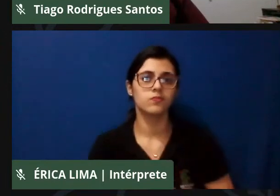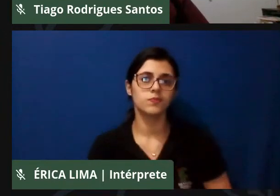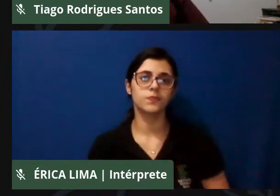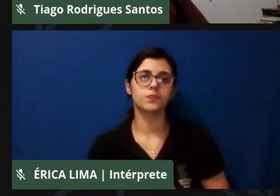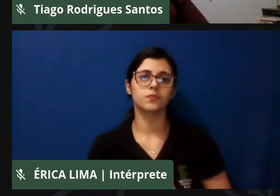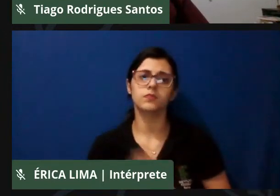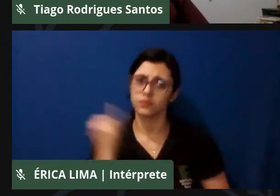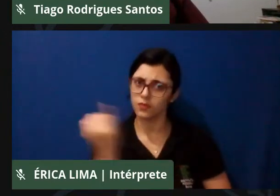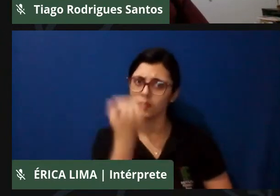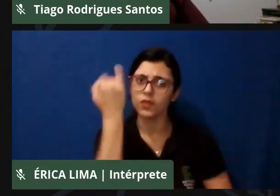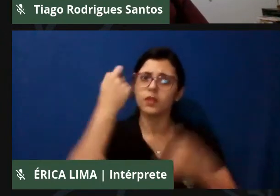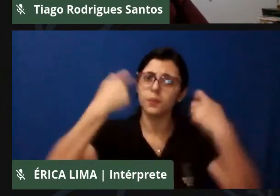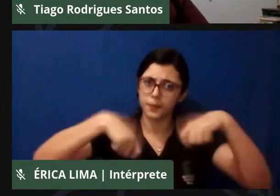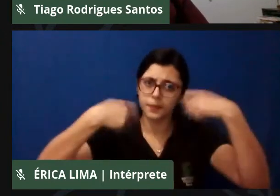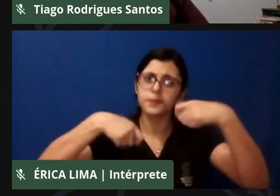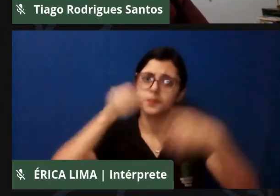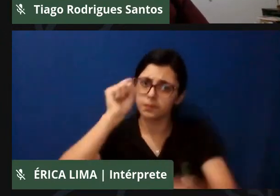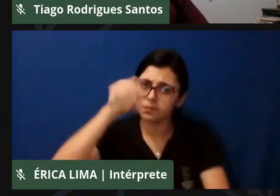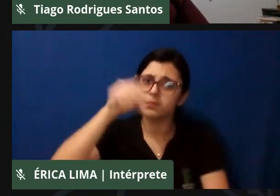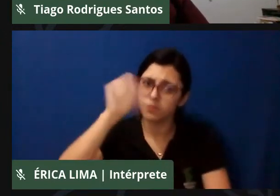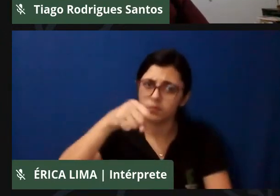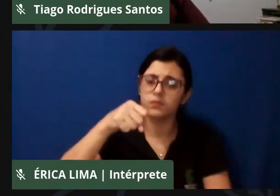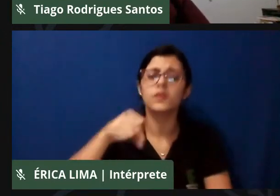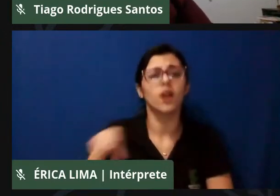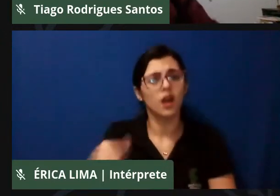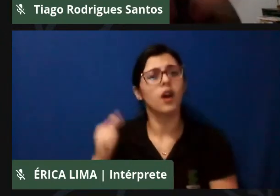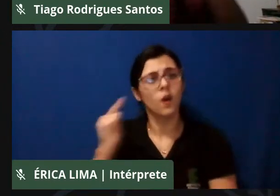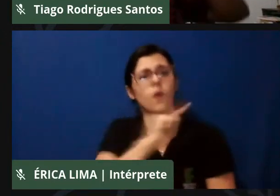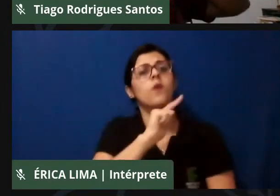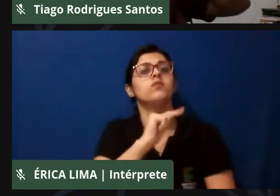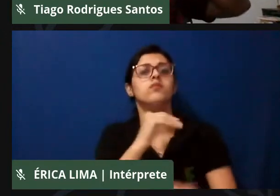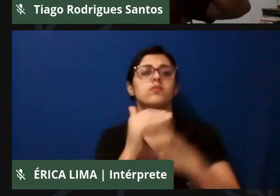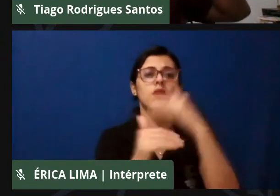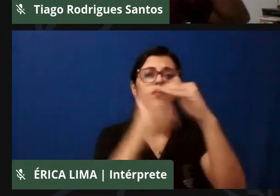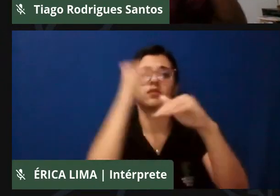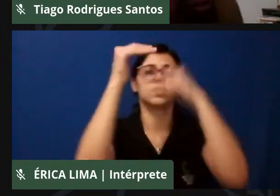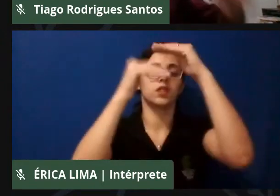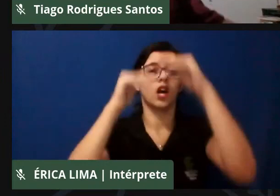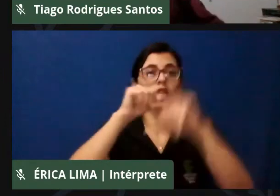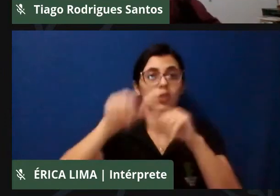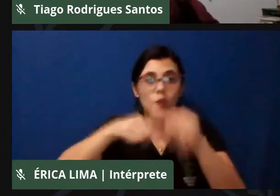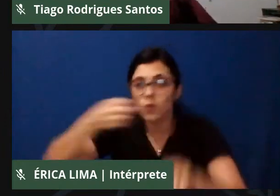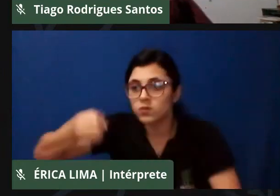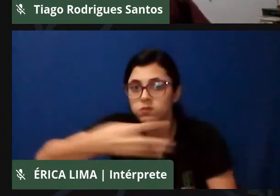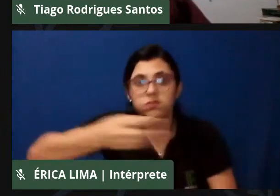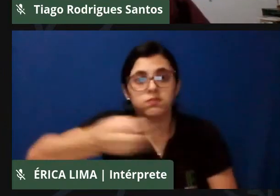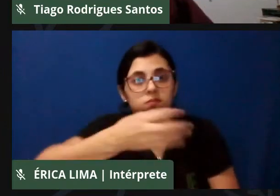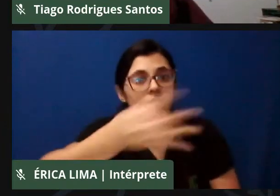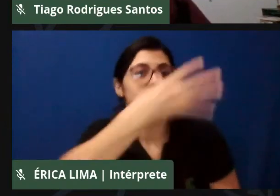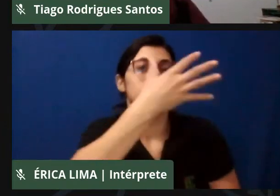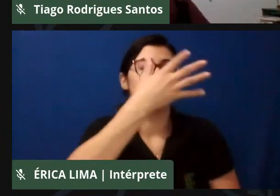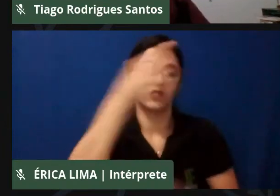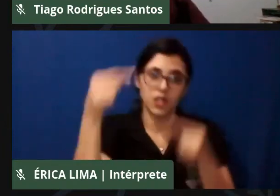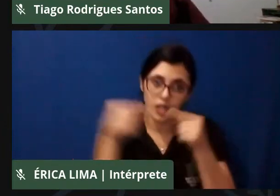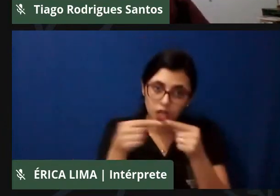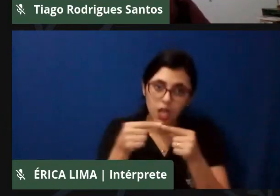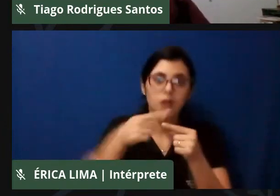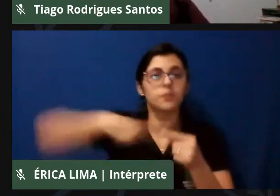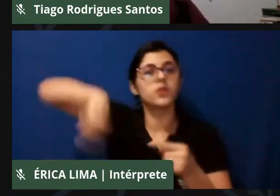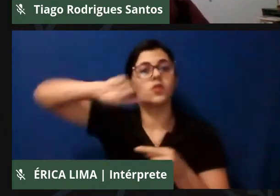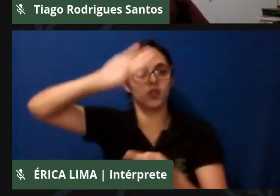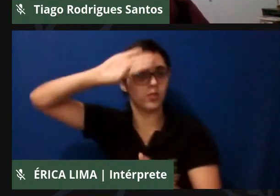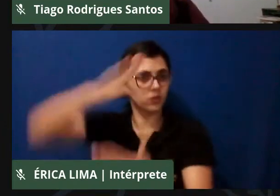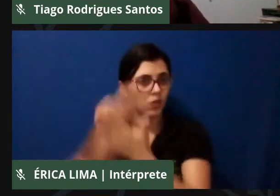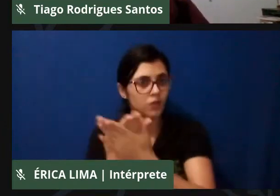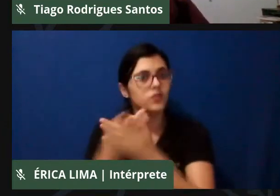e que elas são necessárias, sim, para um avançar, para um reinventar, que seja condizente com aquilo